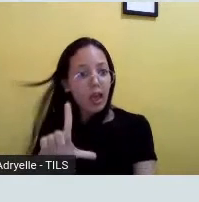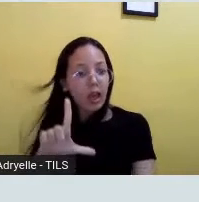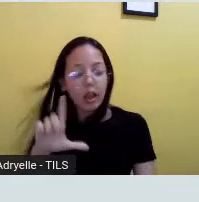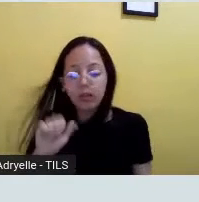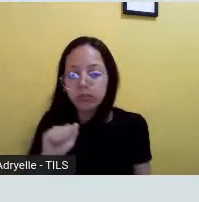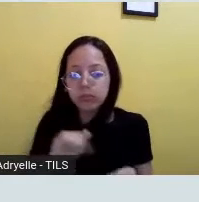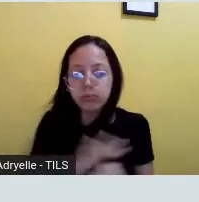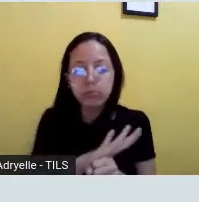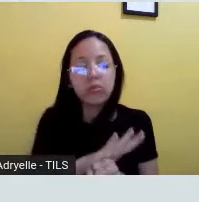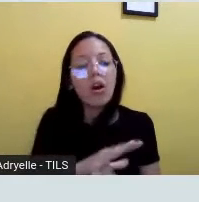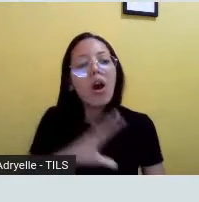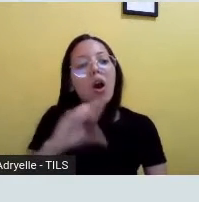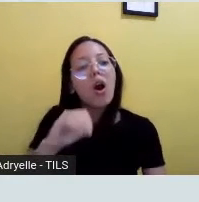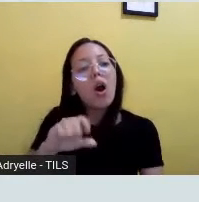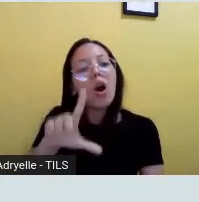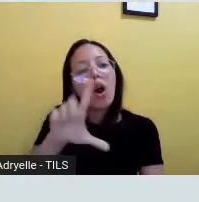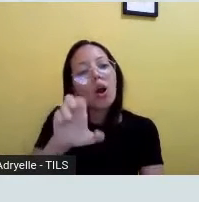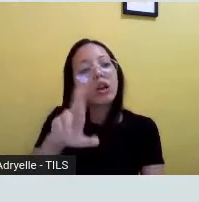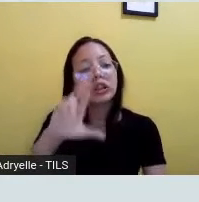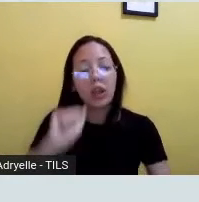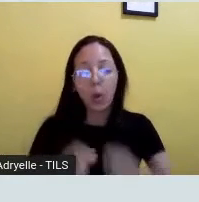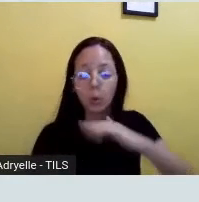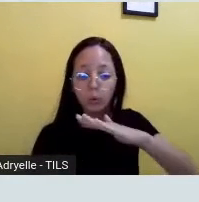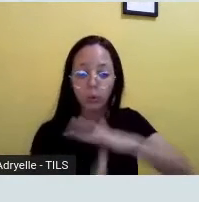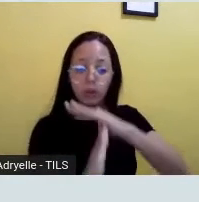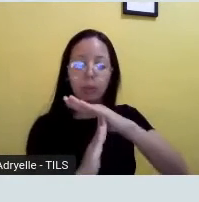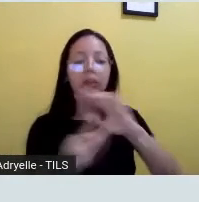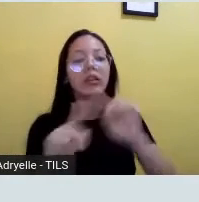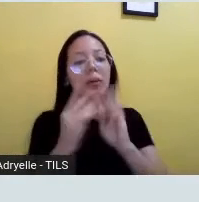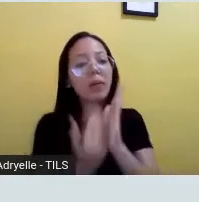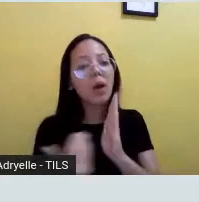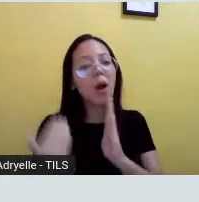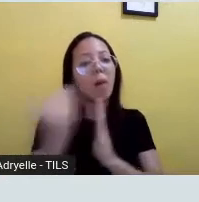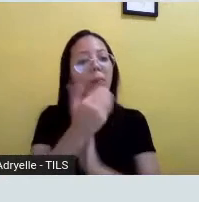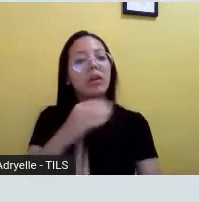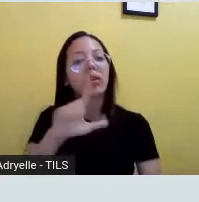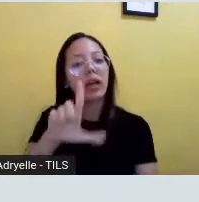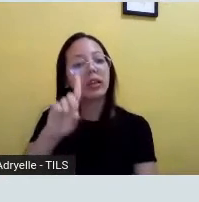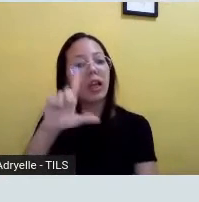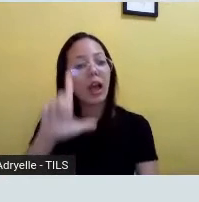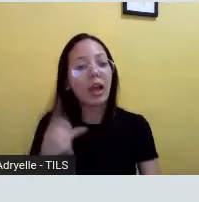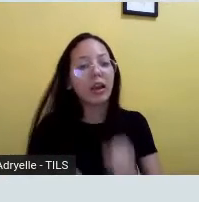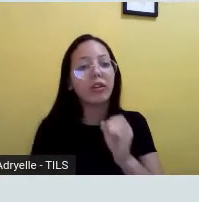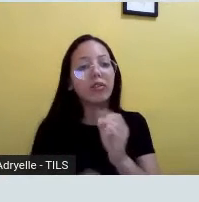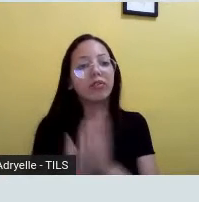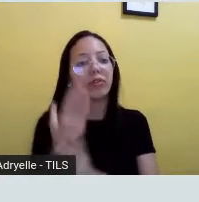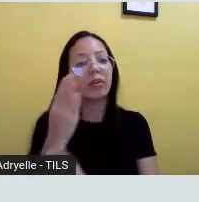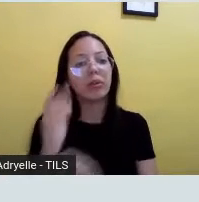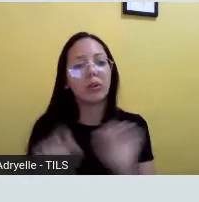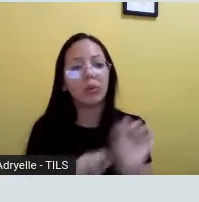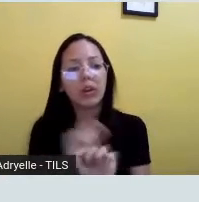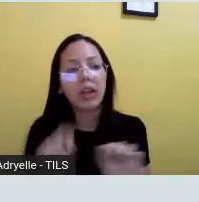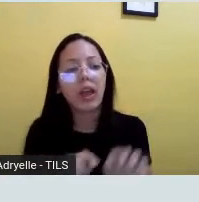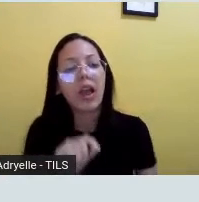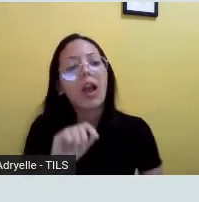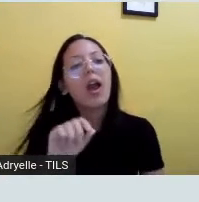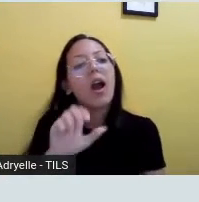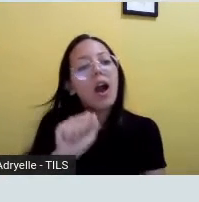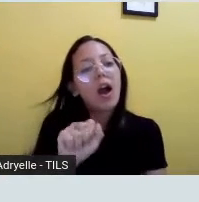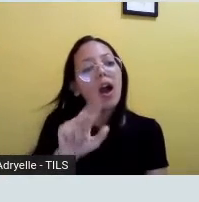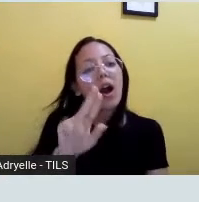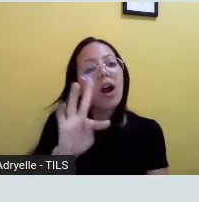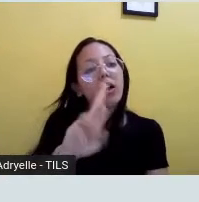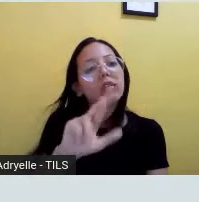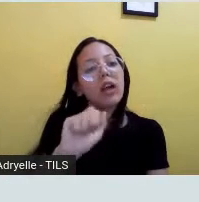colesterol em excesso, ele vai promover o aumento do LDL nas paredes dos vasos, formando a aterosclerose. Que é justamente uma